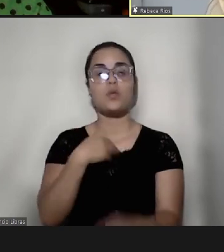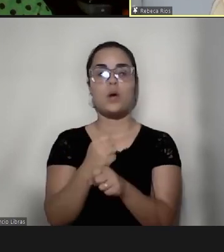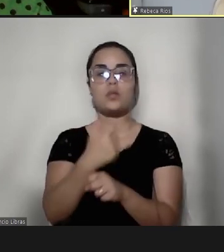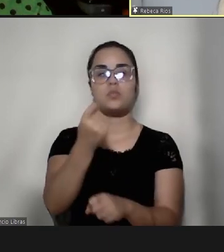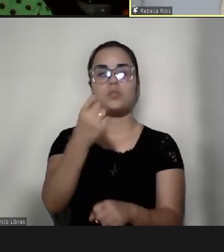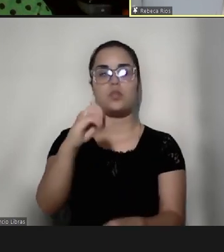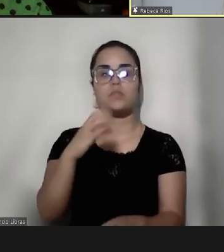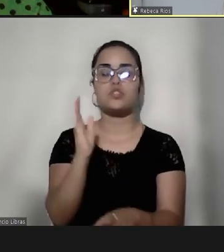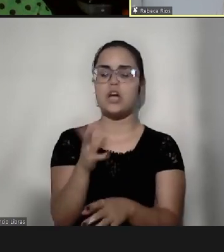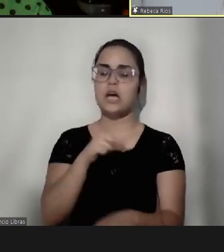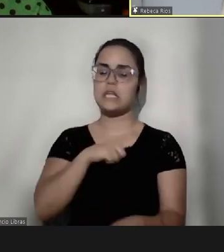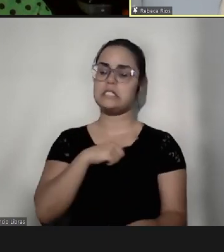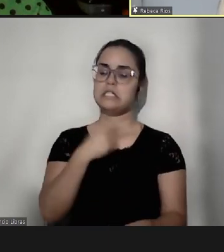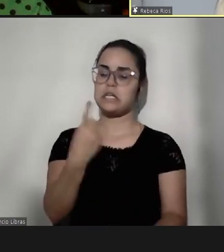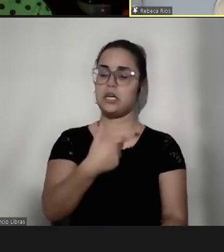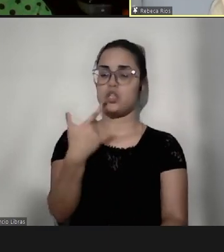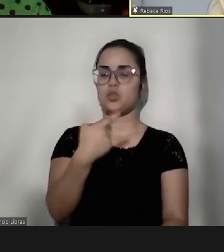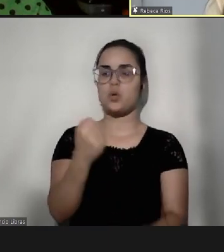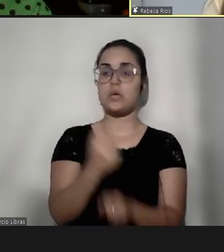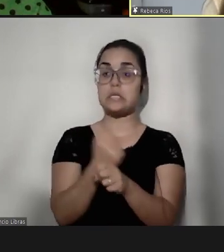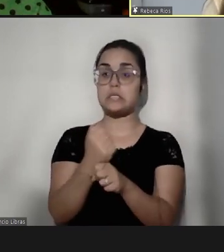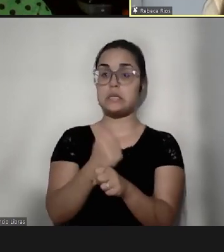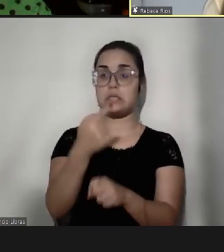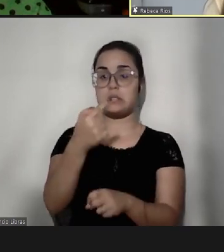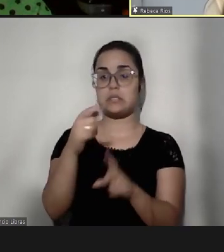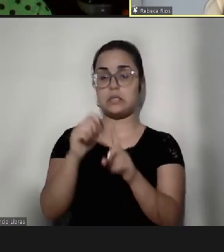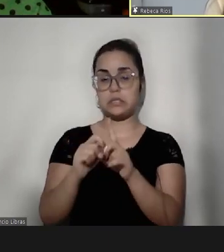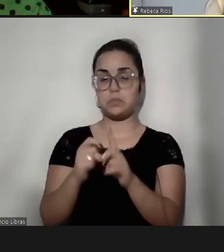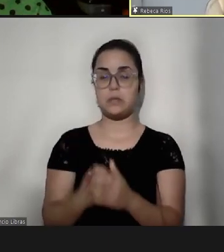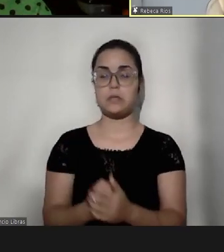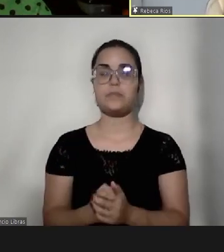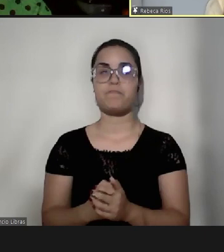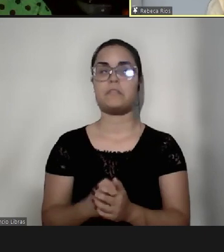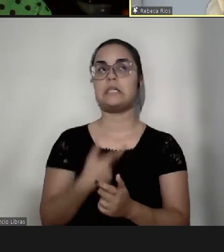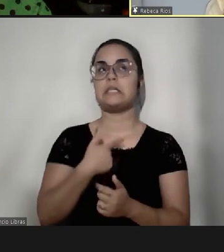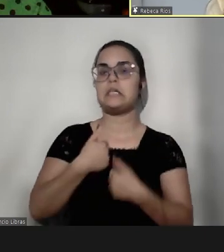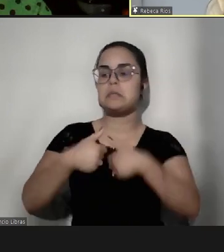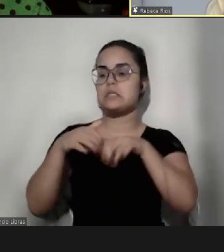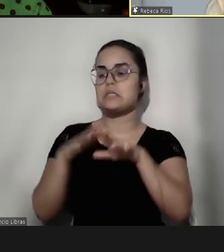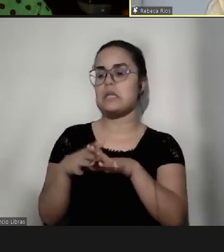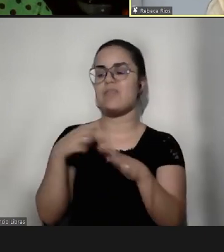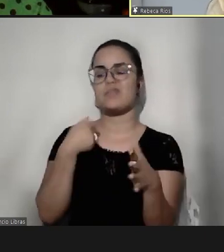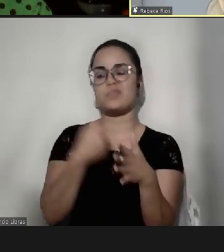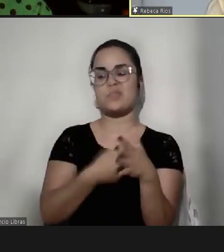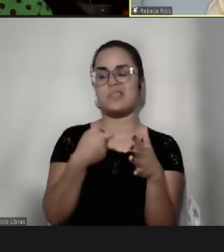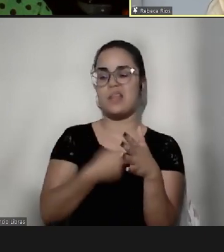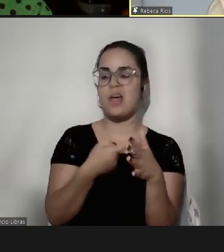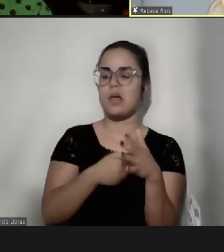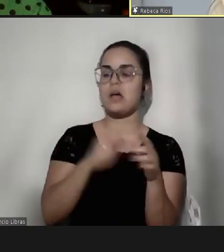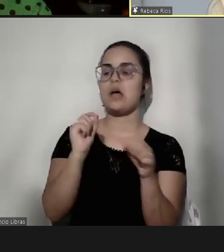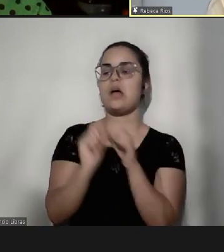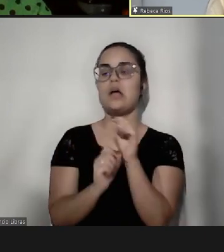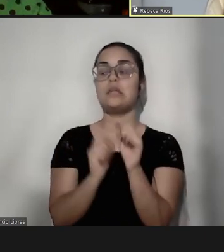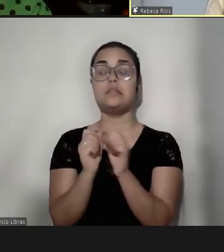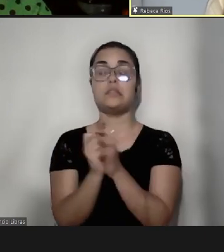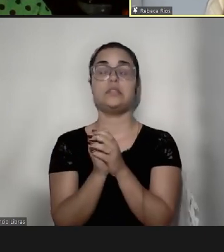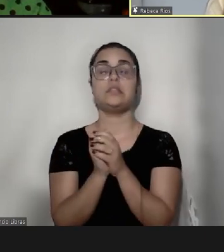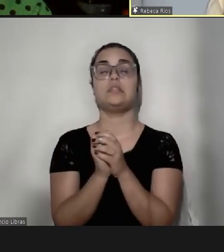tinha dois anos e sete meses e eu estava naquela luta, luta para...